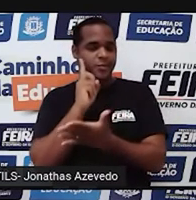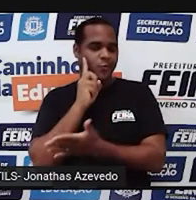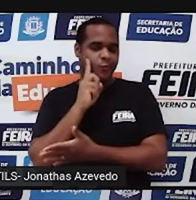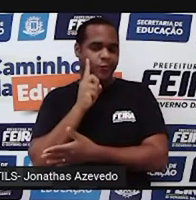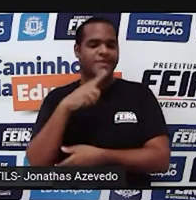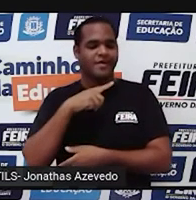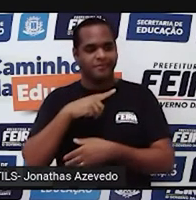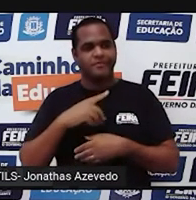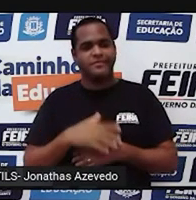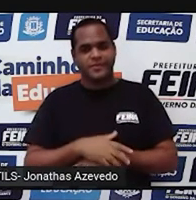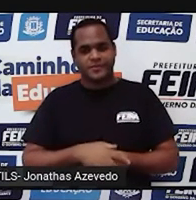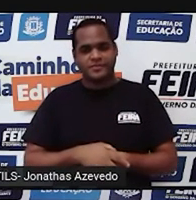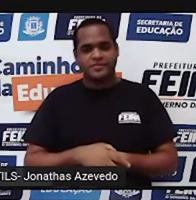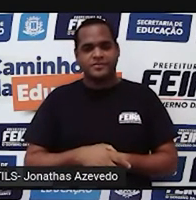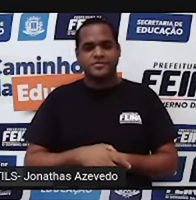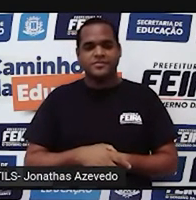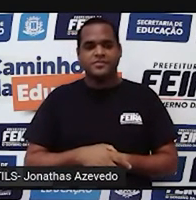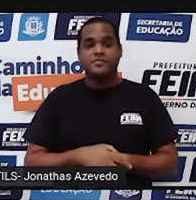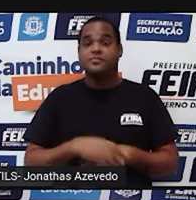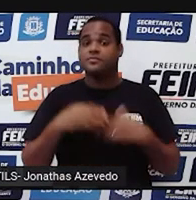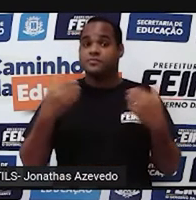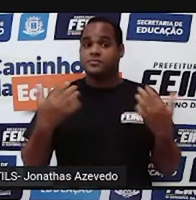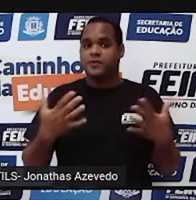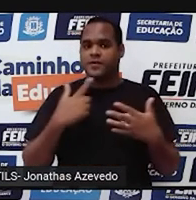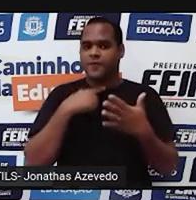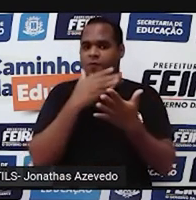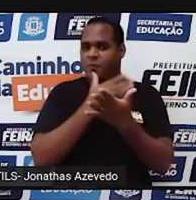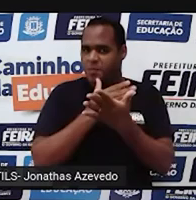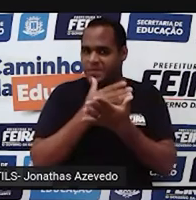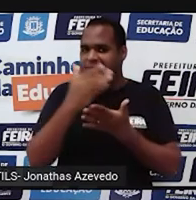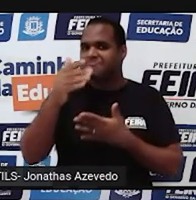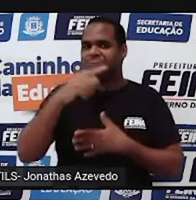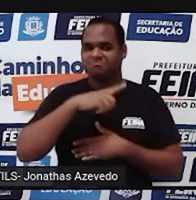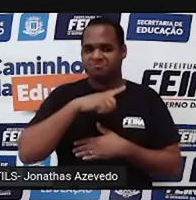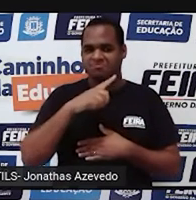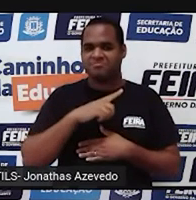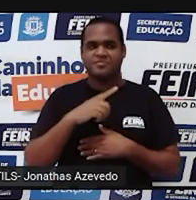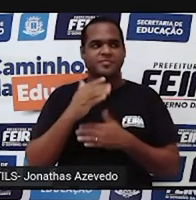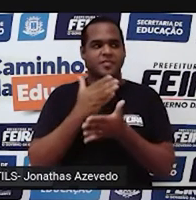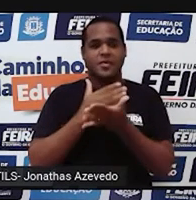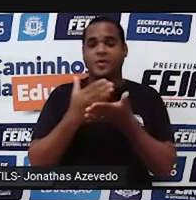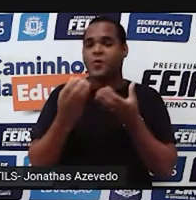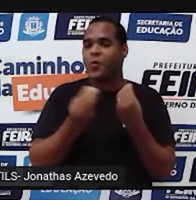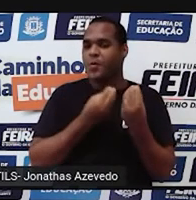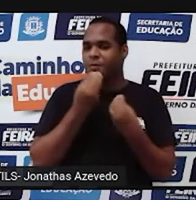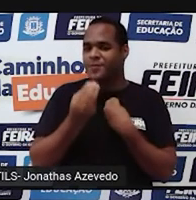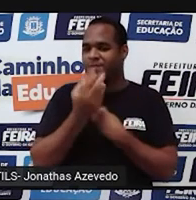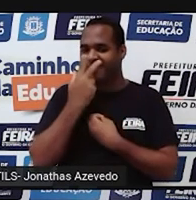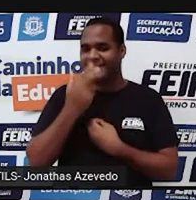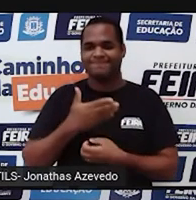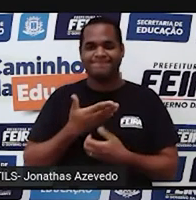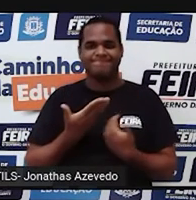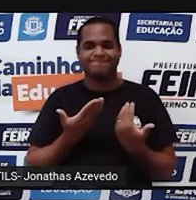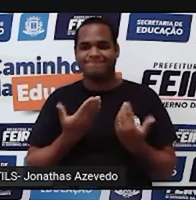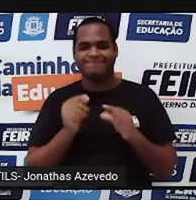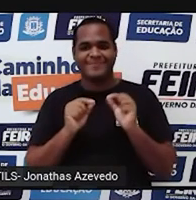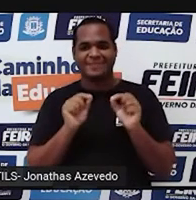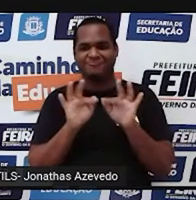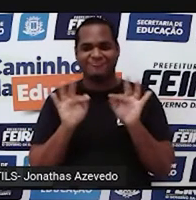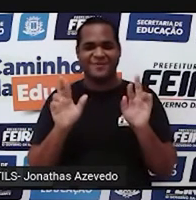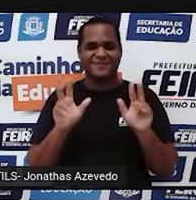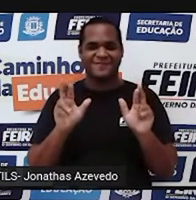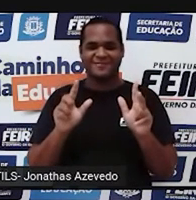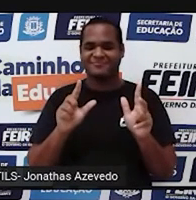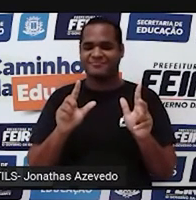bom? Então vamos começar do começo, né? Por mais absurdo que possa parecer essa frase. E o